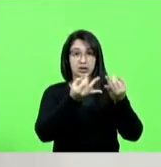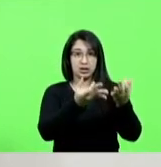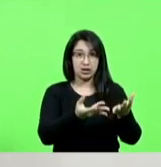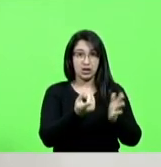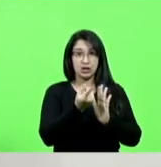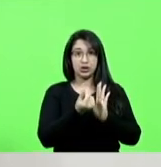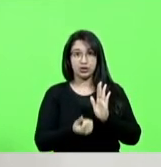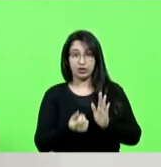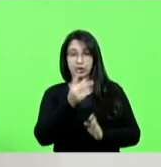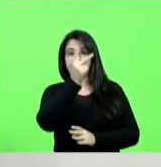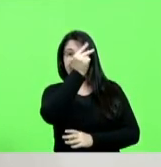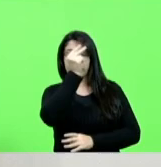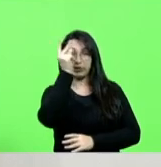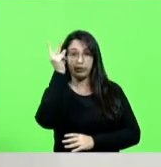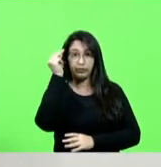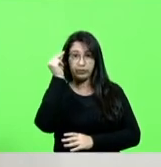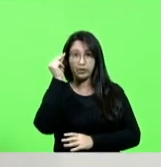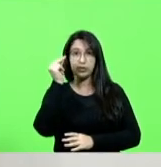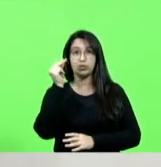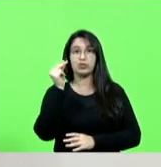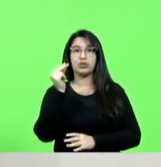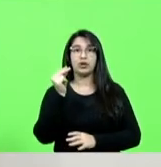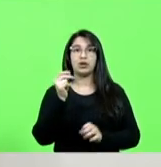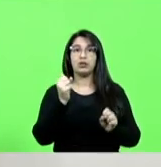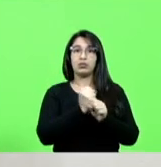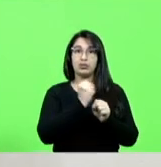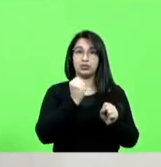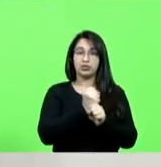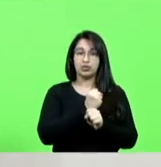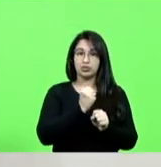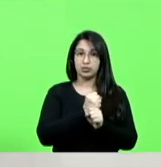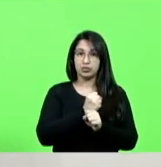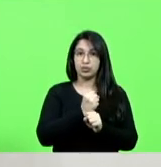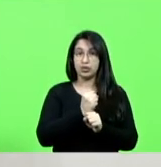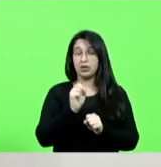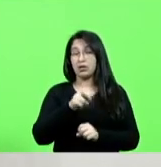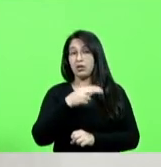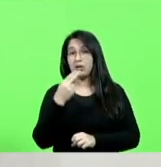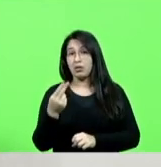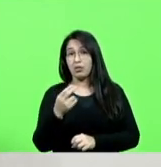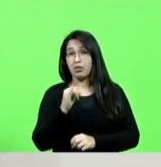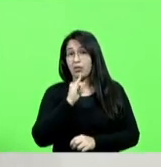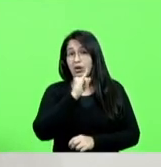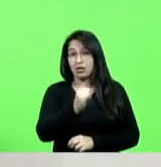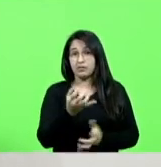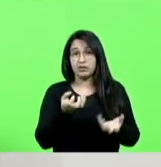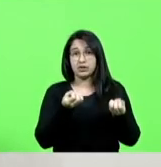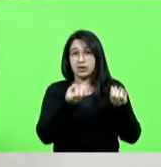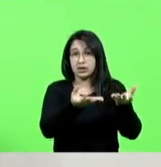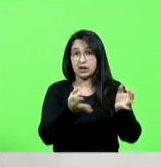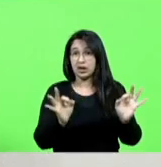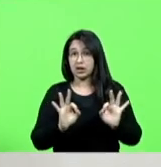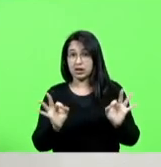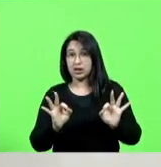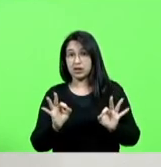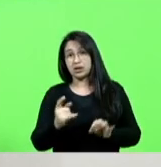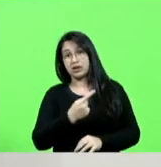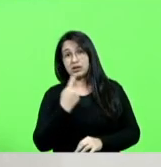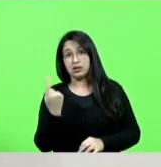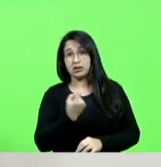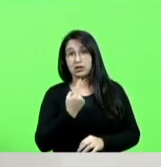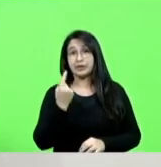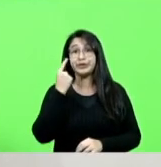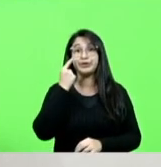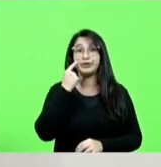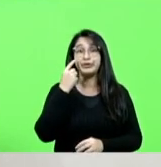prefeitura do convênio para construir os centro de eventos de blumenau ou vocês dizem que não vão entregar e nós vamos dar um jeito de construir o centro